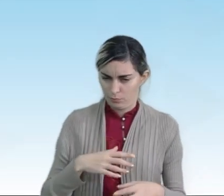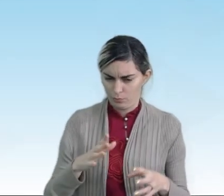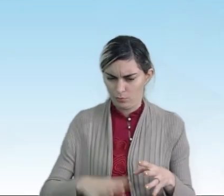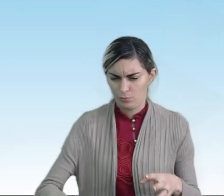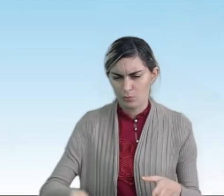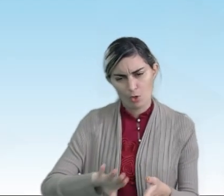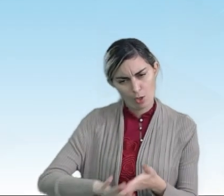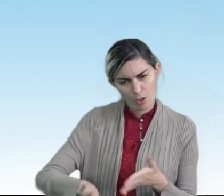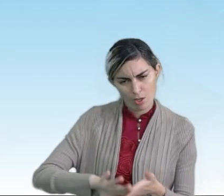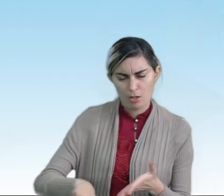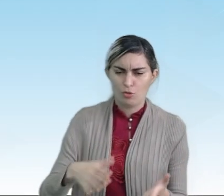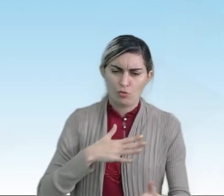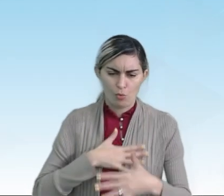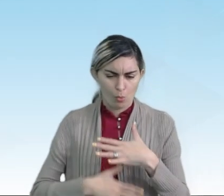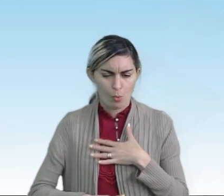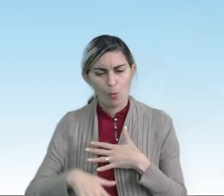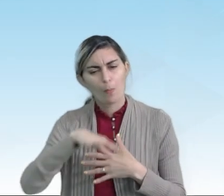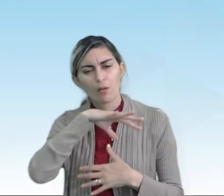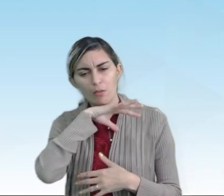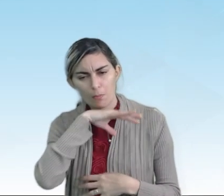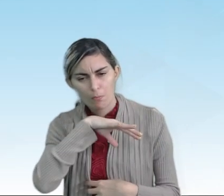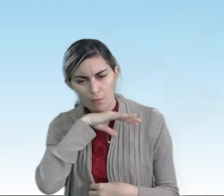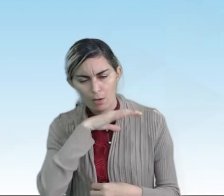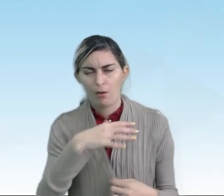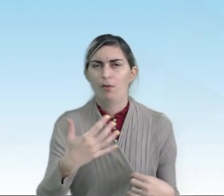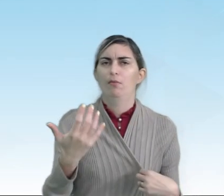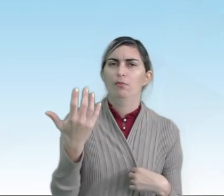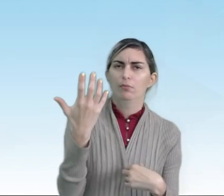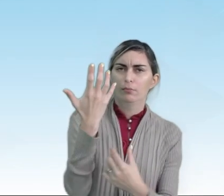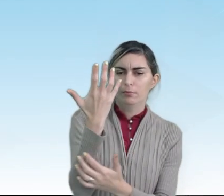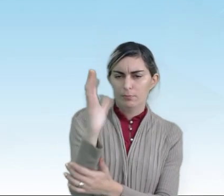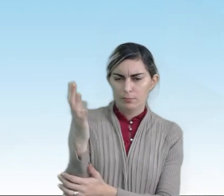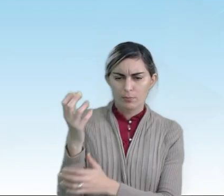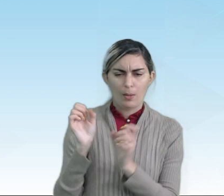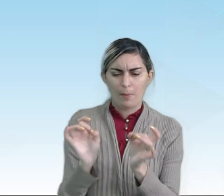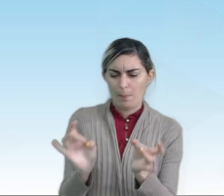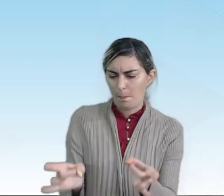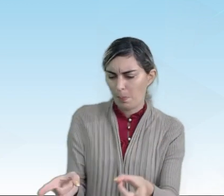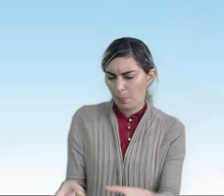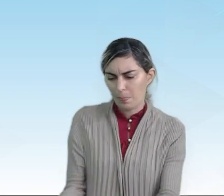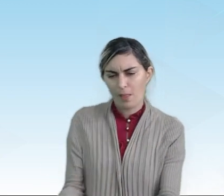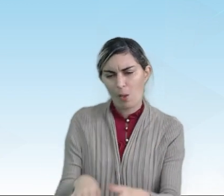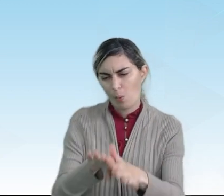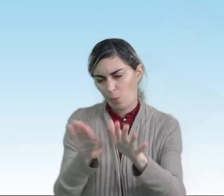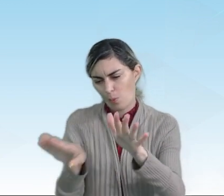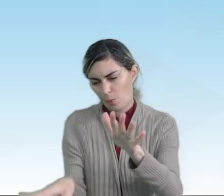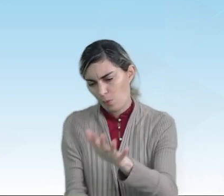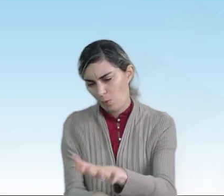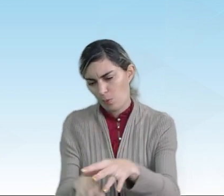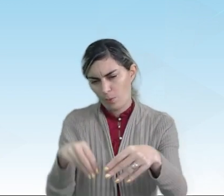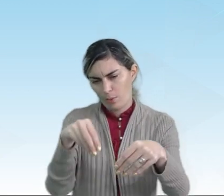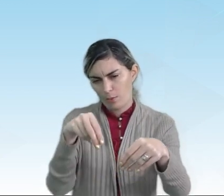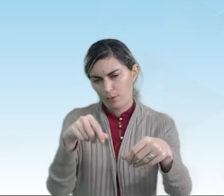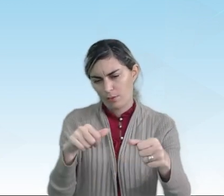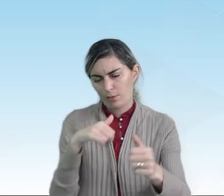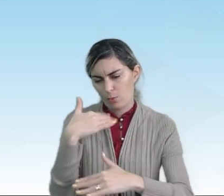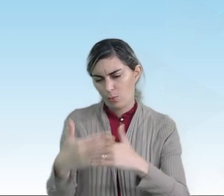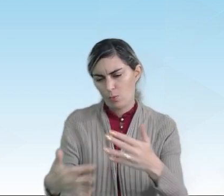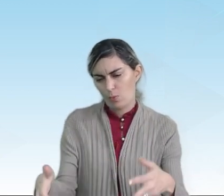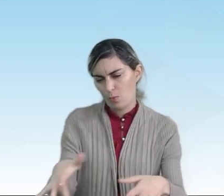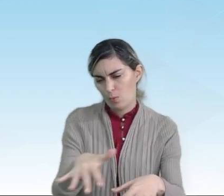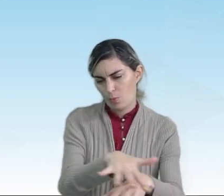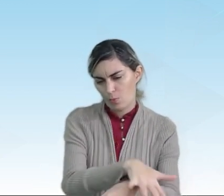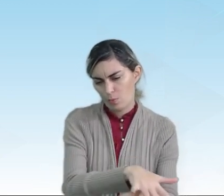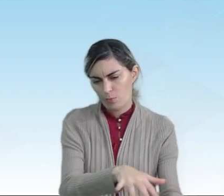e restos de animais ou plantas podem ficar só aterrados durante esse processo.